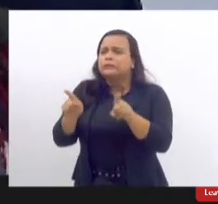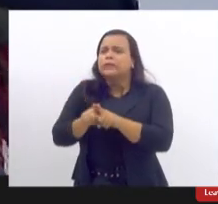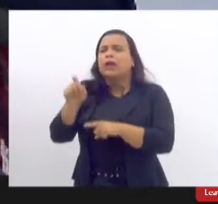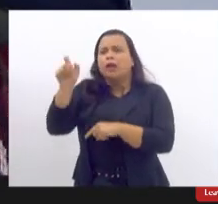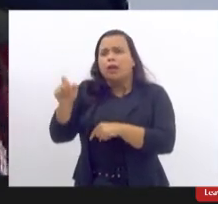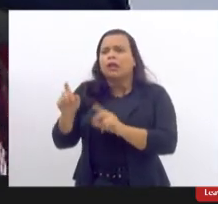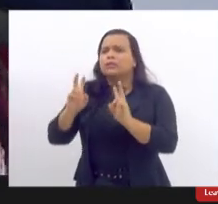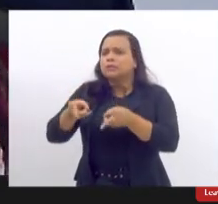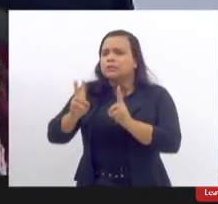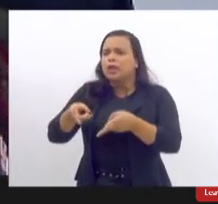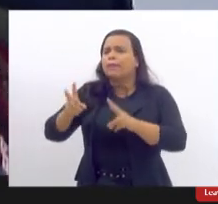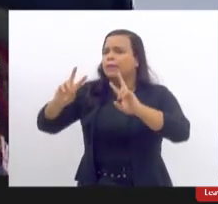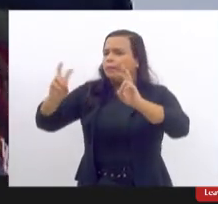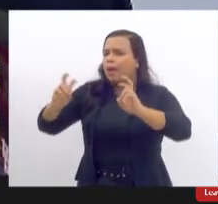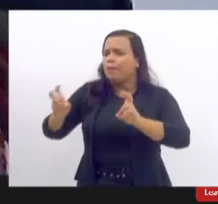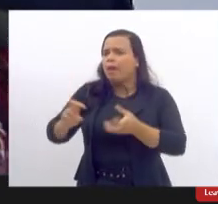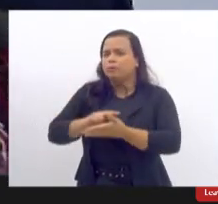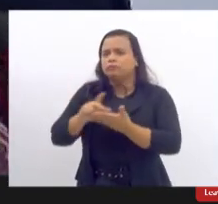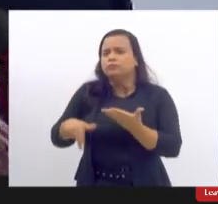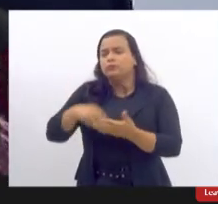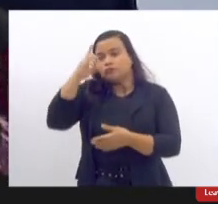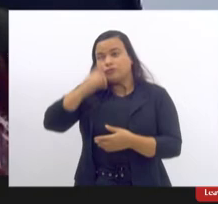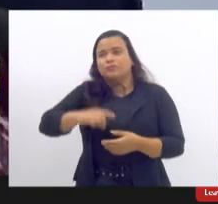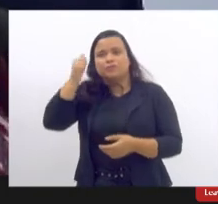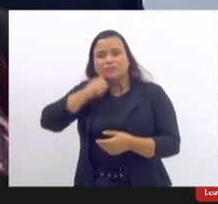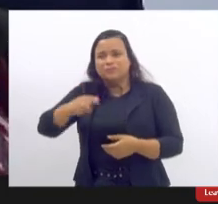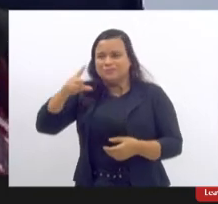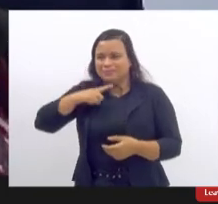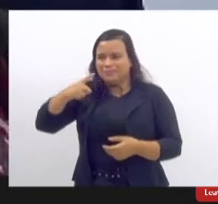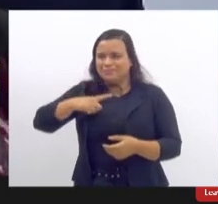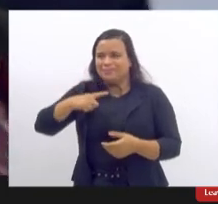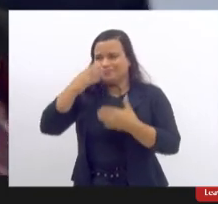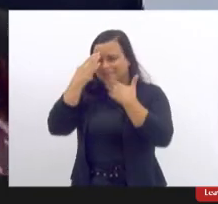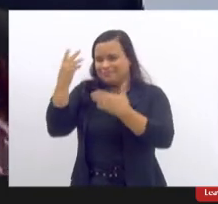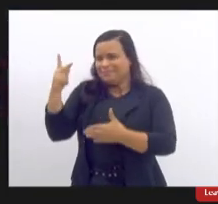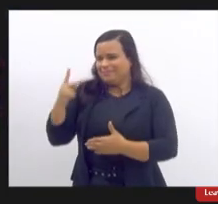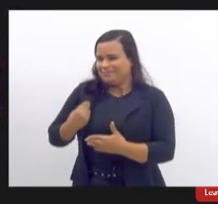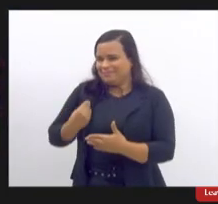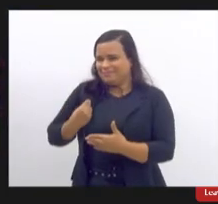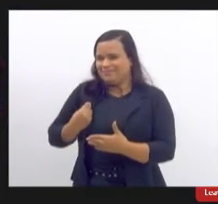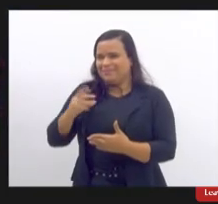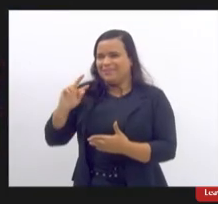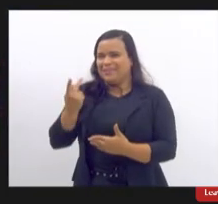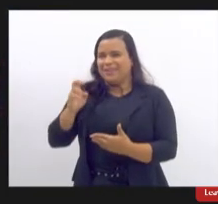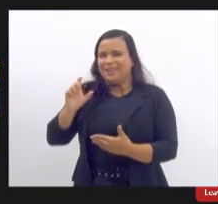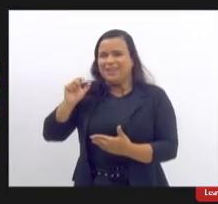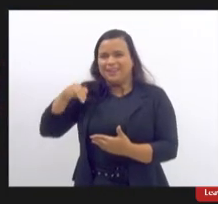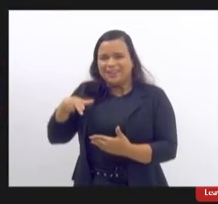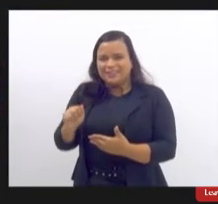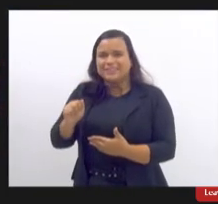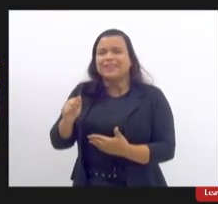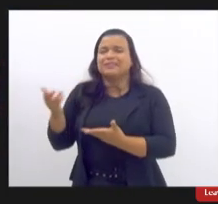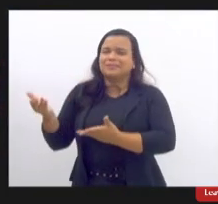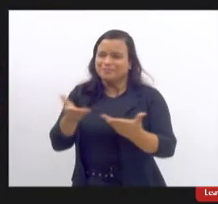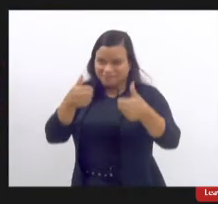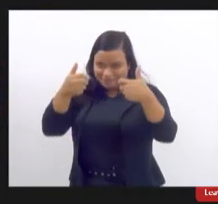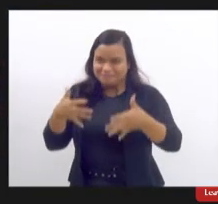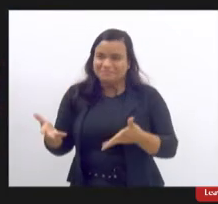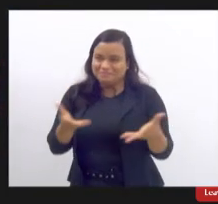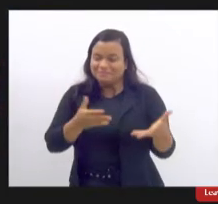várias outras questões dos direitos da mulher obrigado pela presença Helena Piragib a palavra é sua